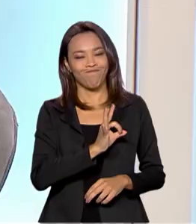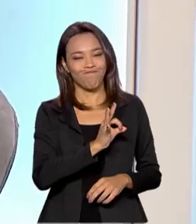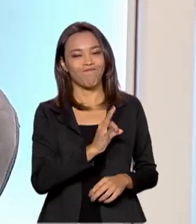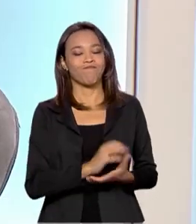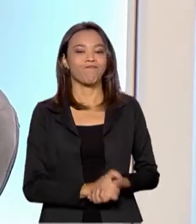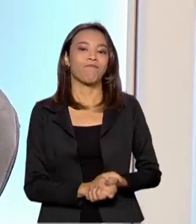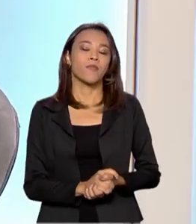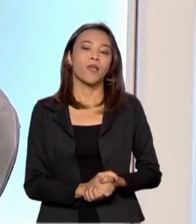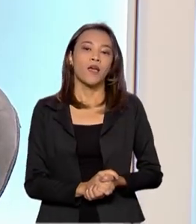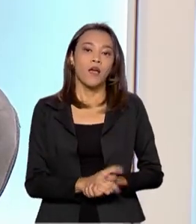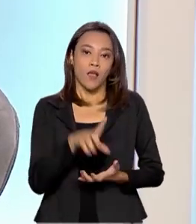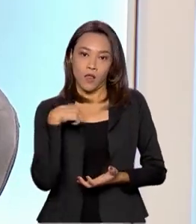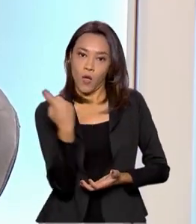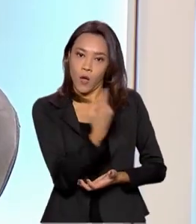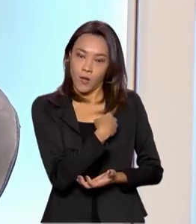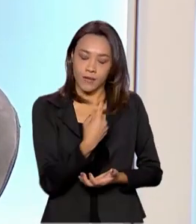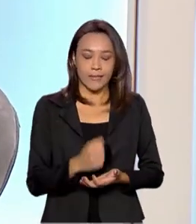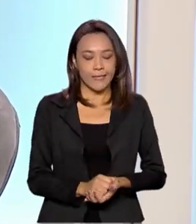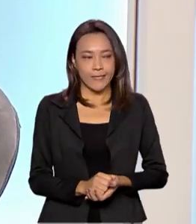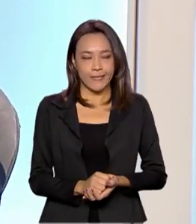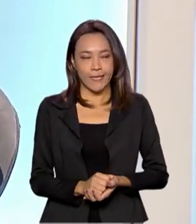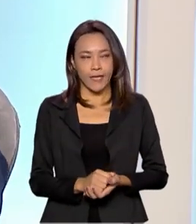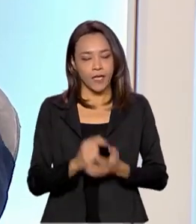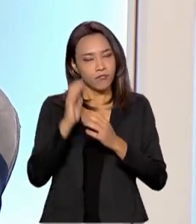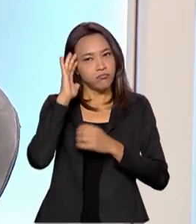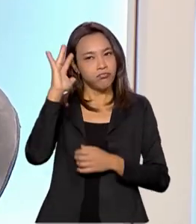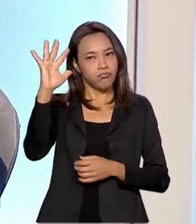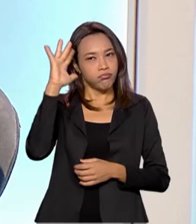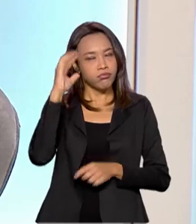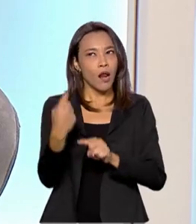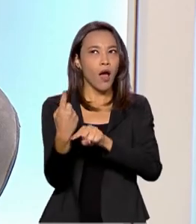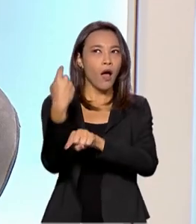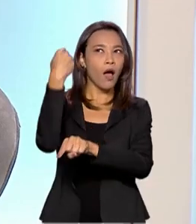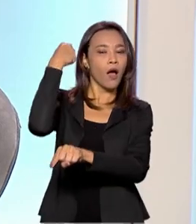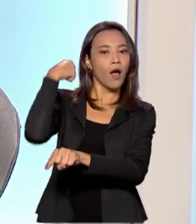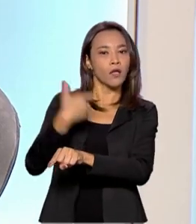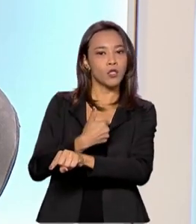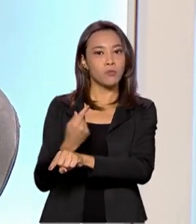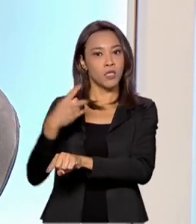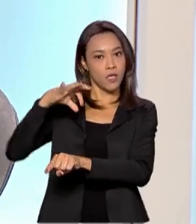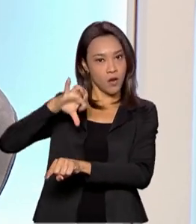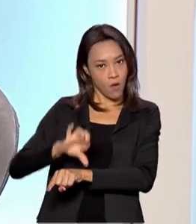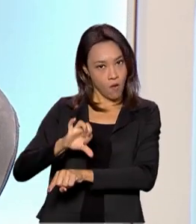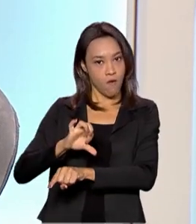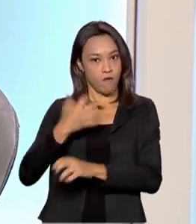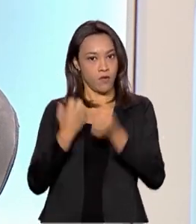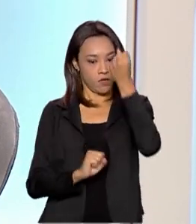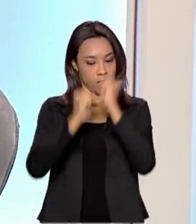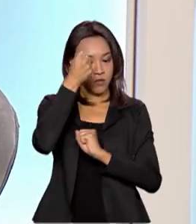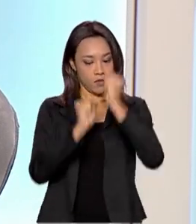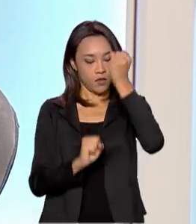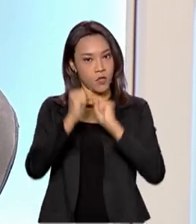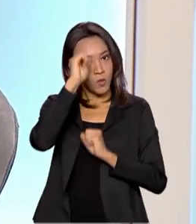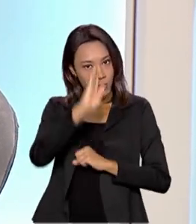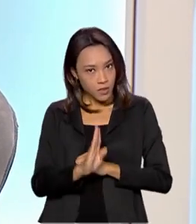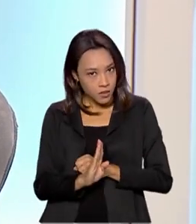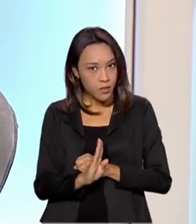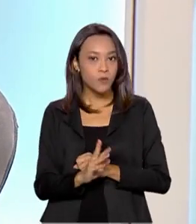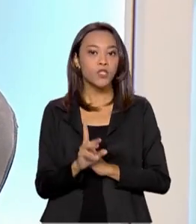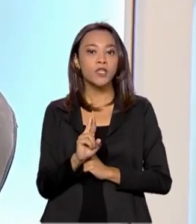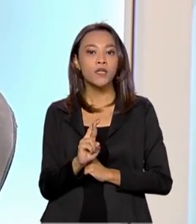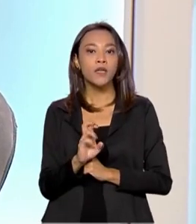Quando nós olhamos um retrato lá no início de 2019 do setor de refino no Brasil, o que a gente